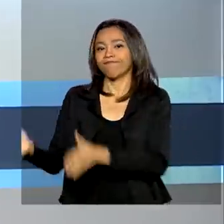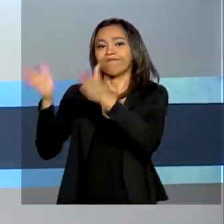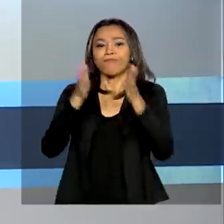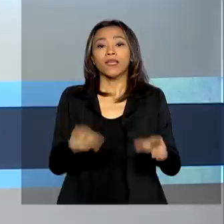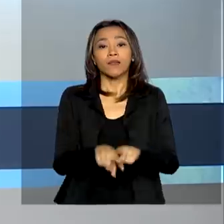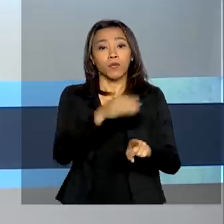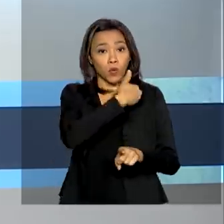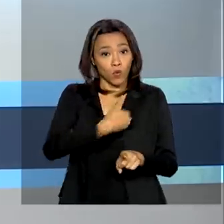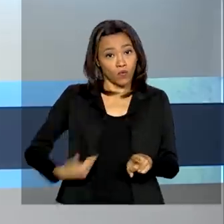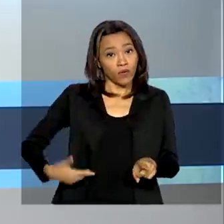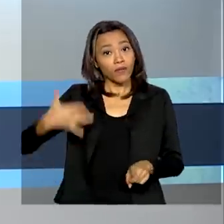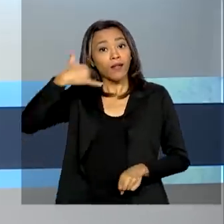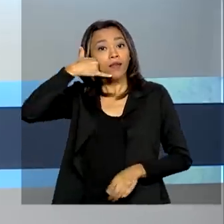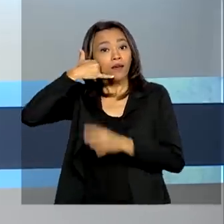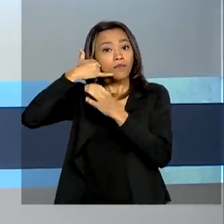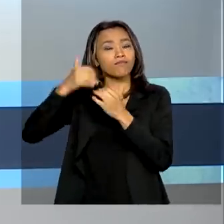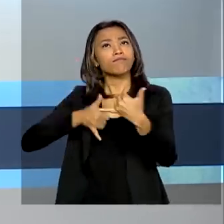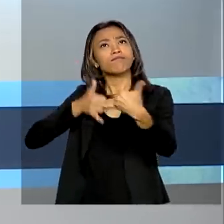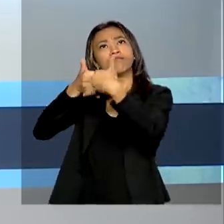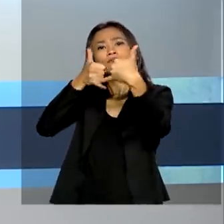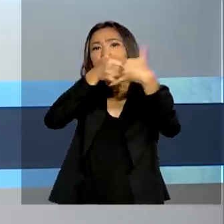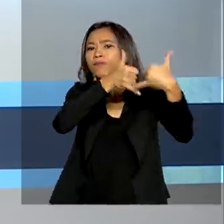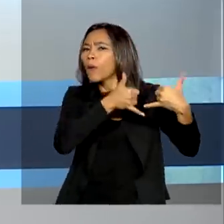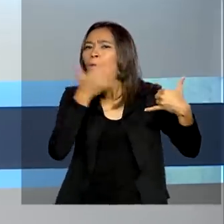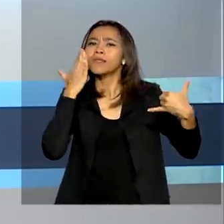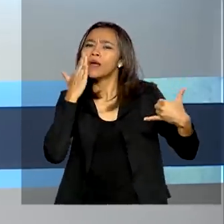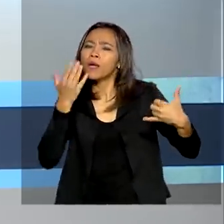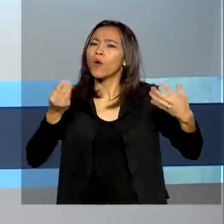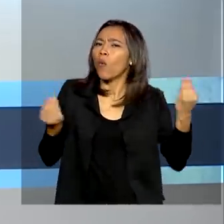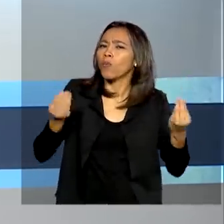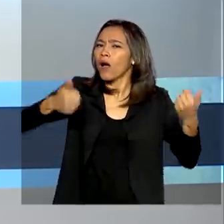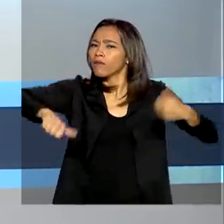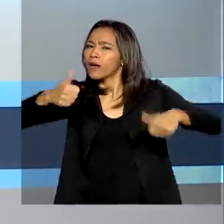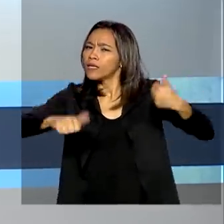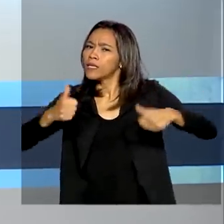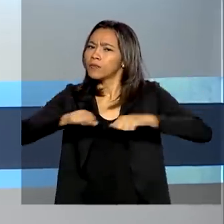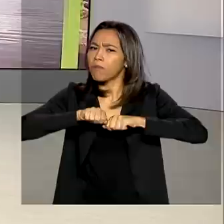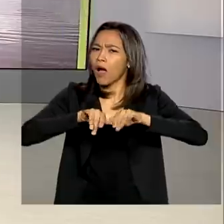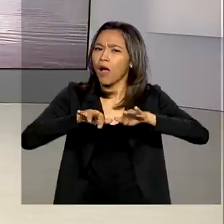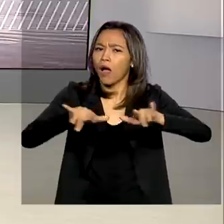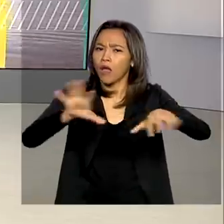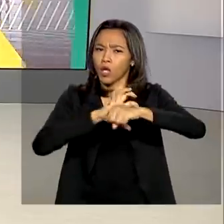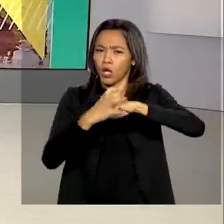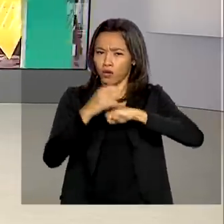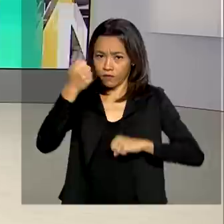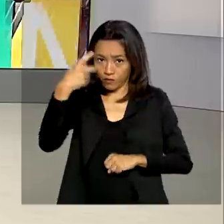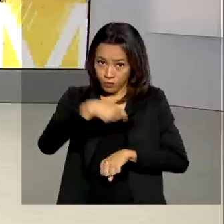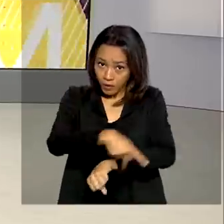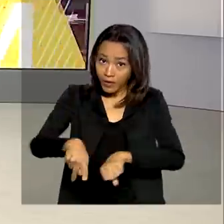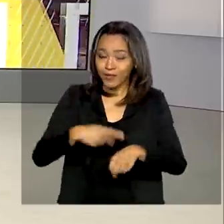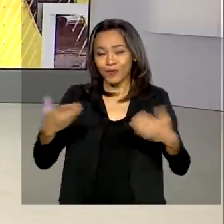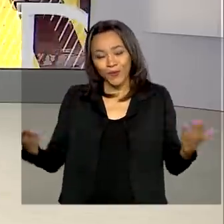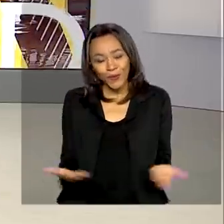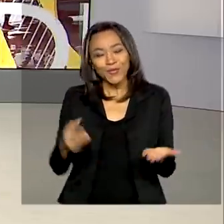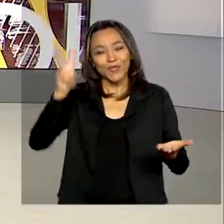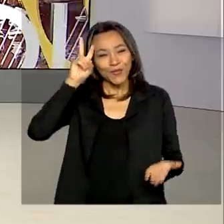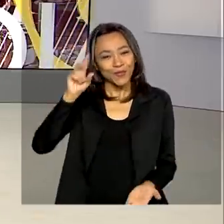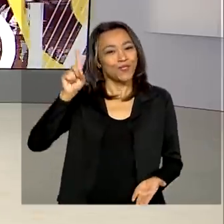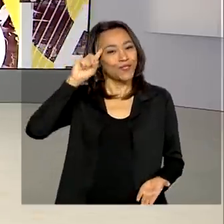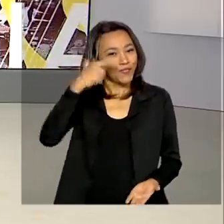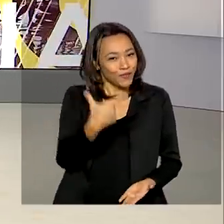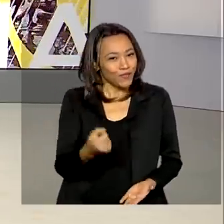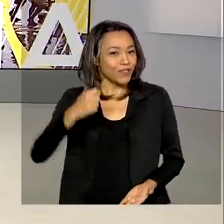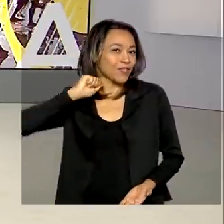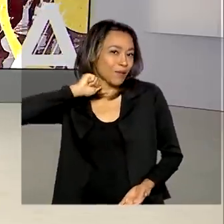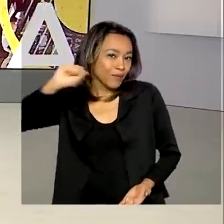o governo está ligando para os brasileiros para monitorar a evolução da doença no país. Hoje é segunda-feira, 20